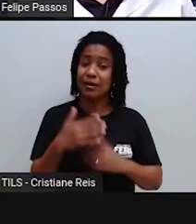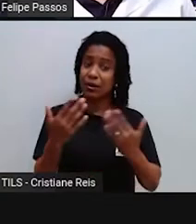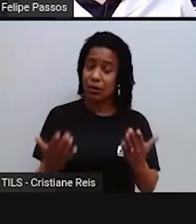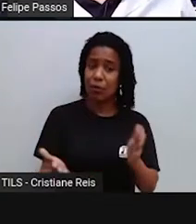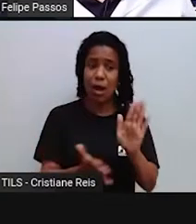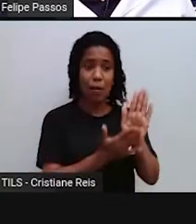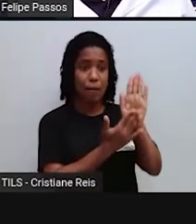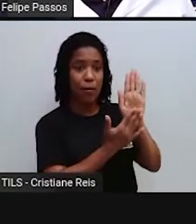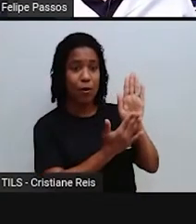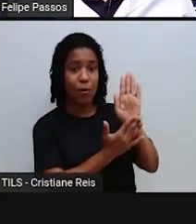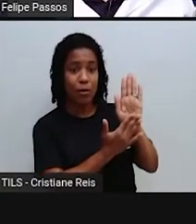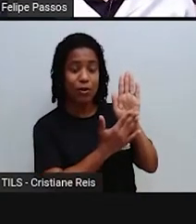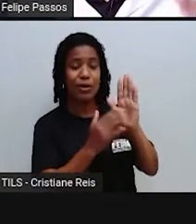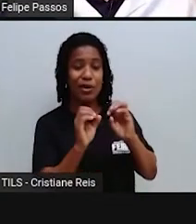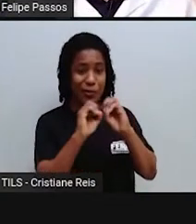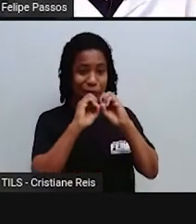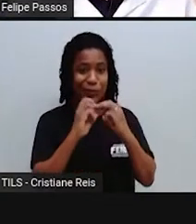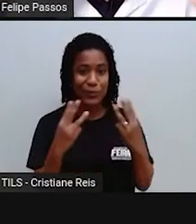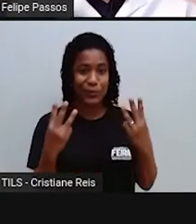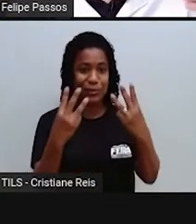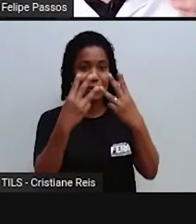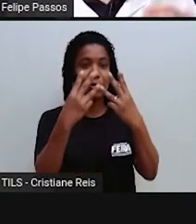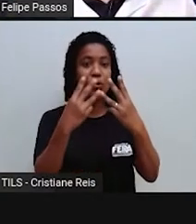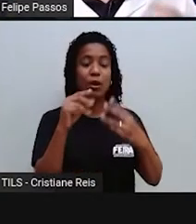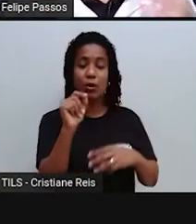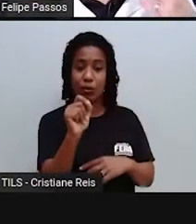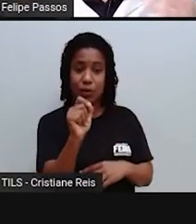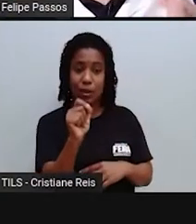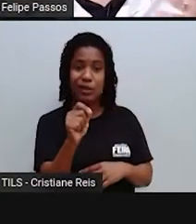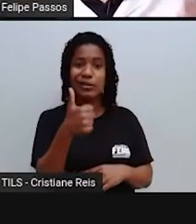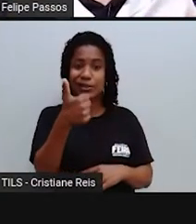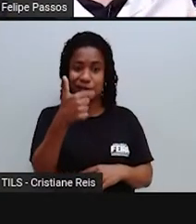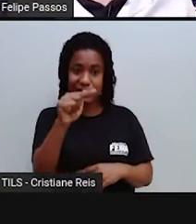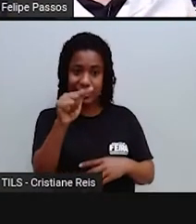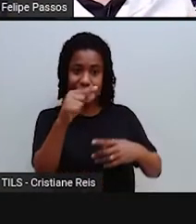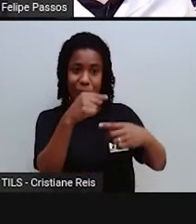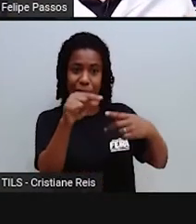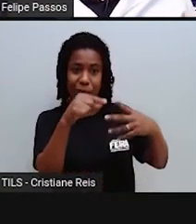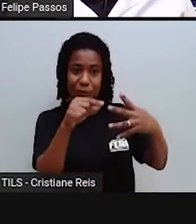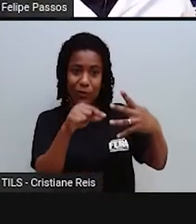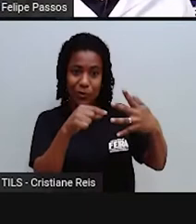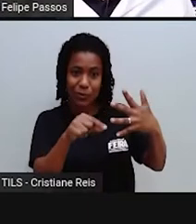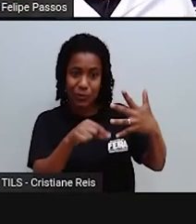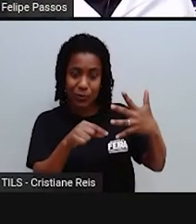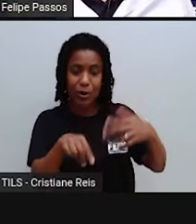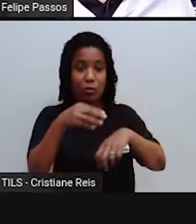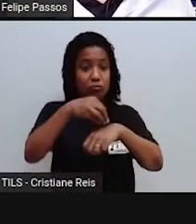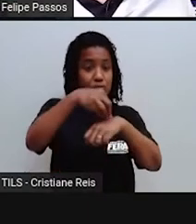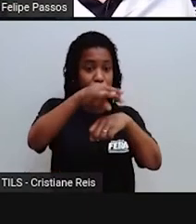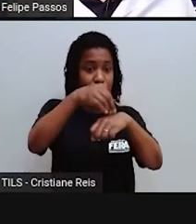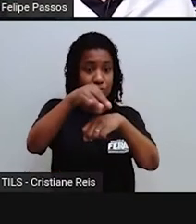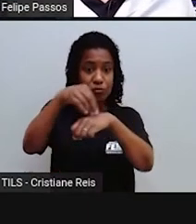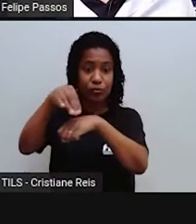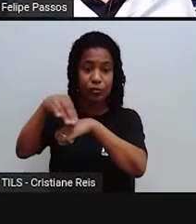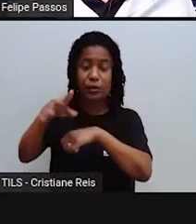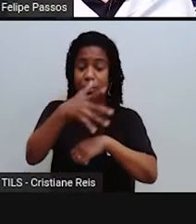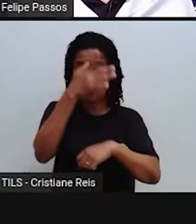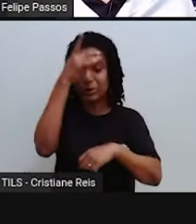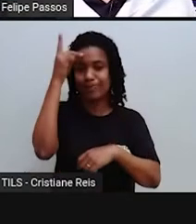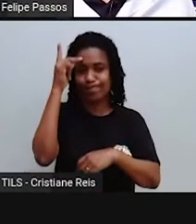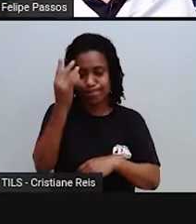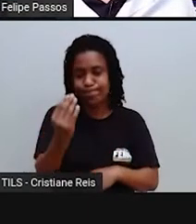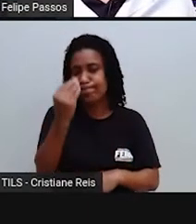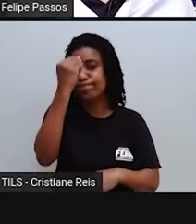local, que partem da sua cabeça, né? Você e suas atitudes e também conta com as